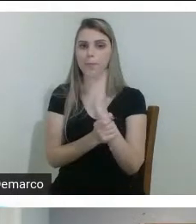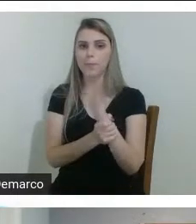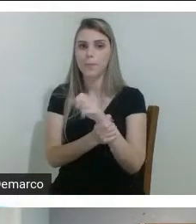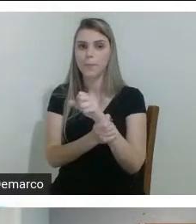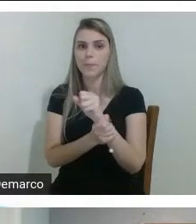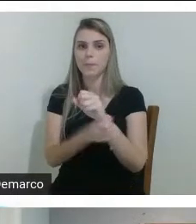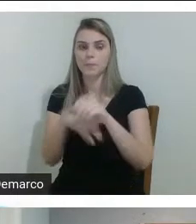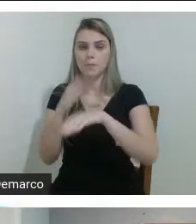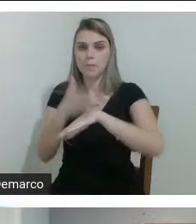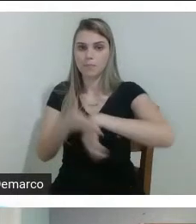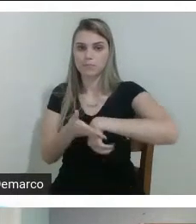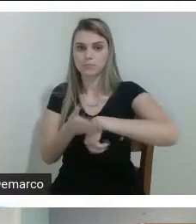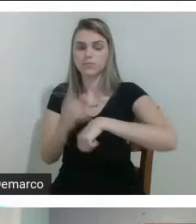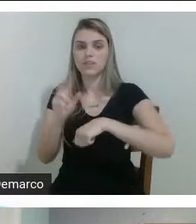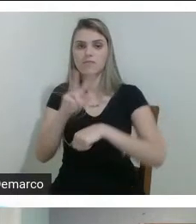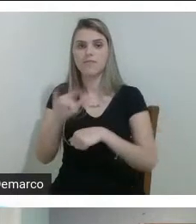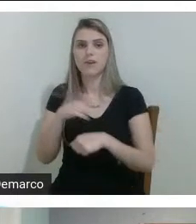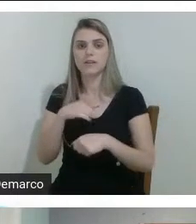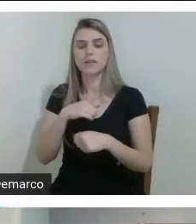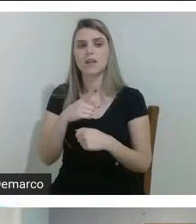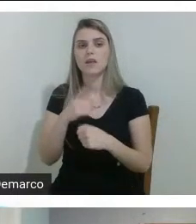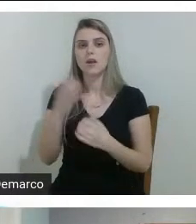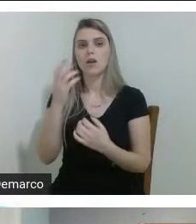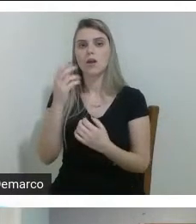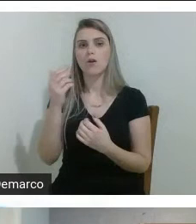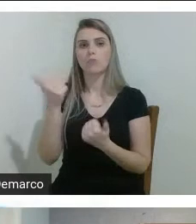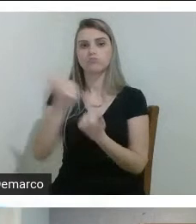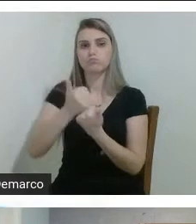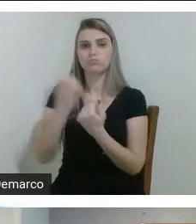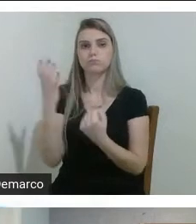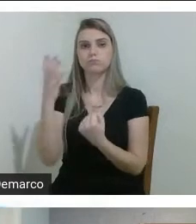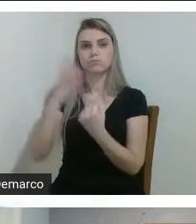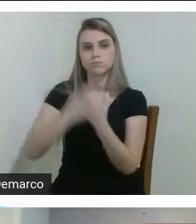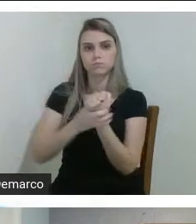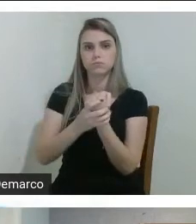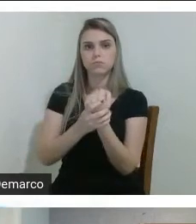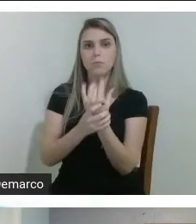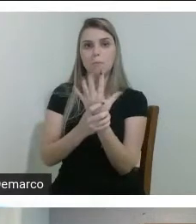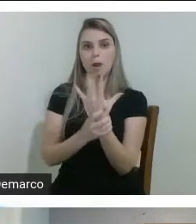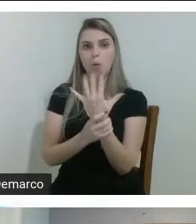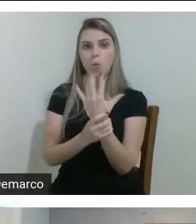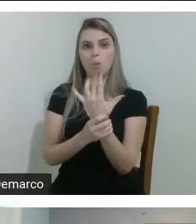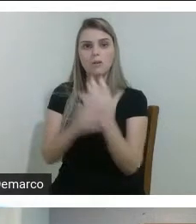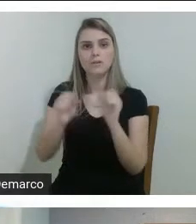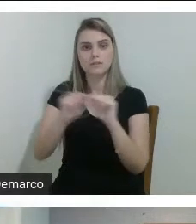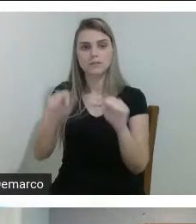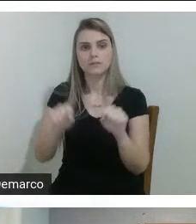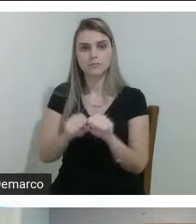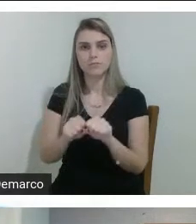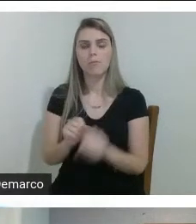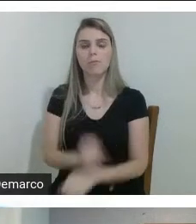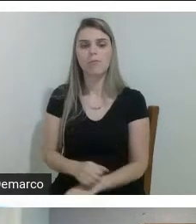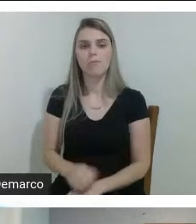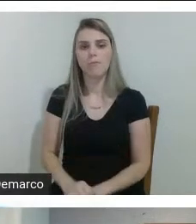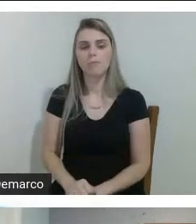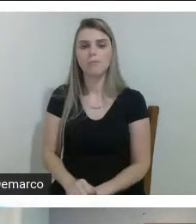Desenvolvimento de prótese de mão biônica de baixo custo. Então, é com você, Gabriel.